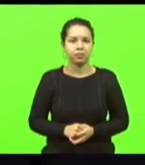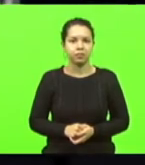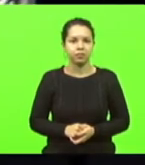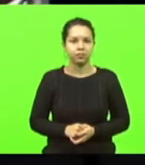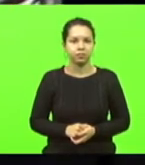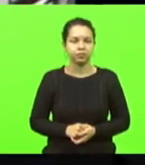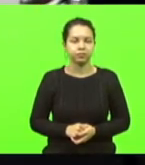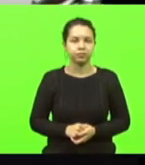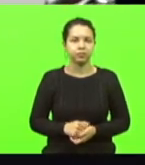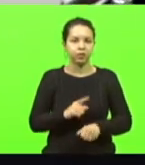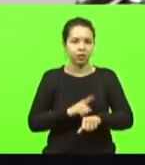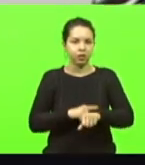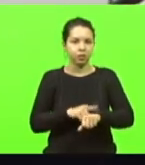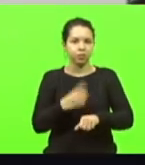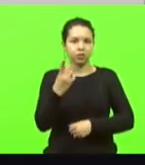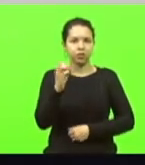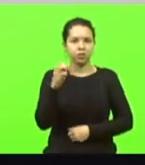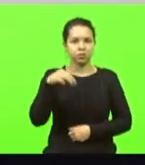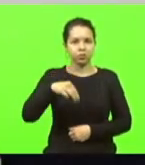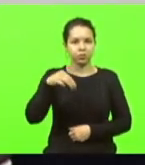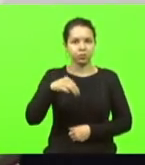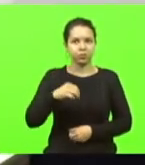terá dez minutos, presidente.